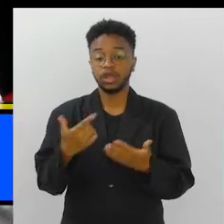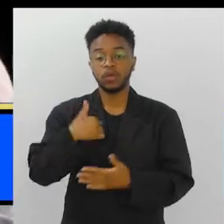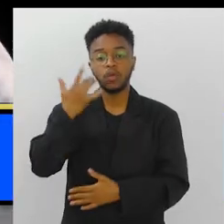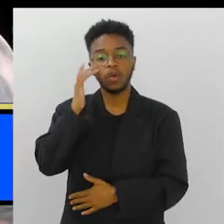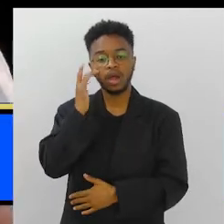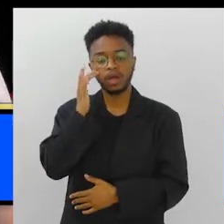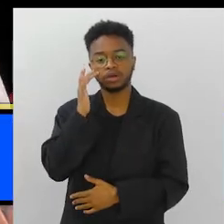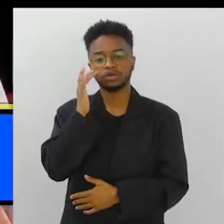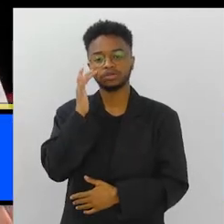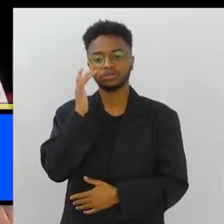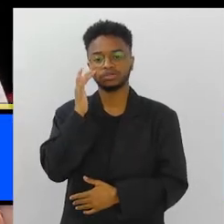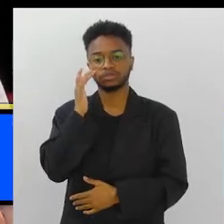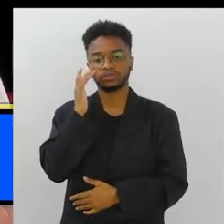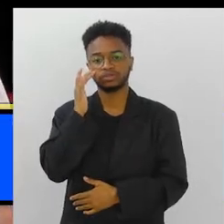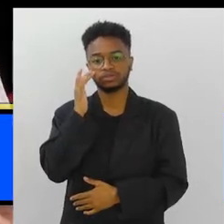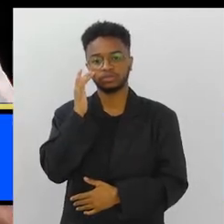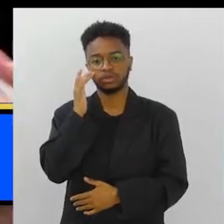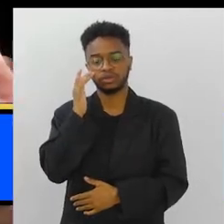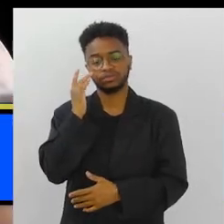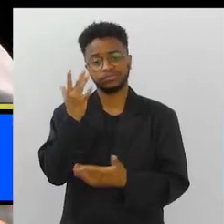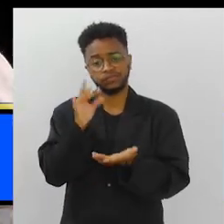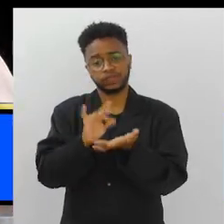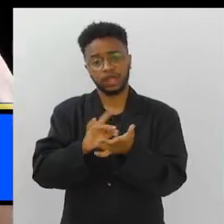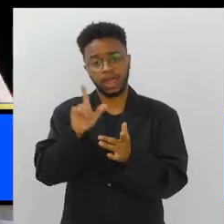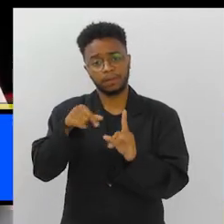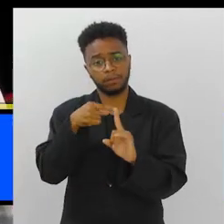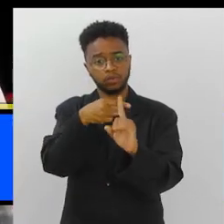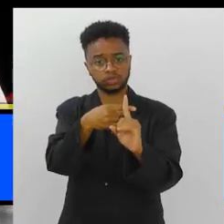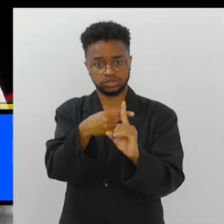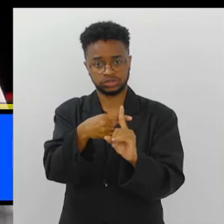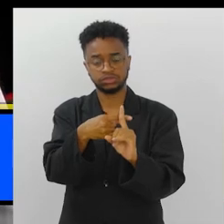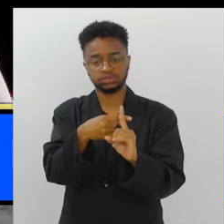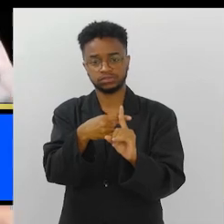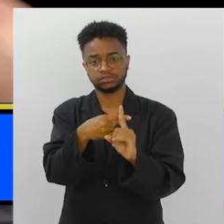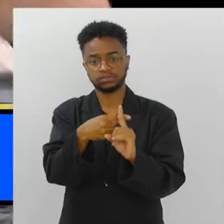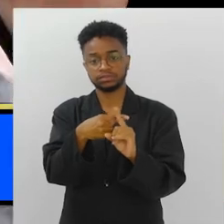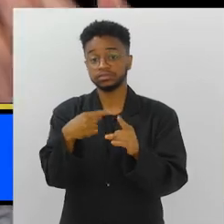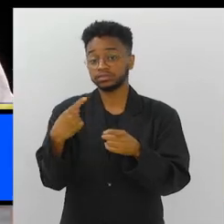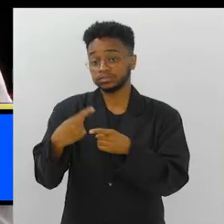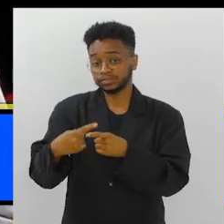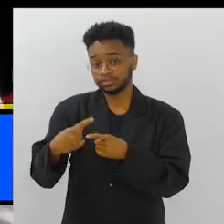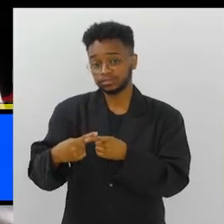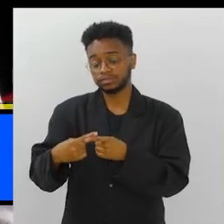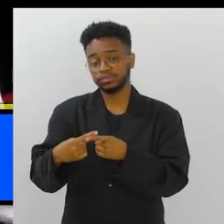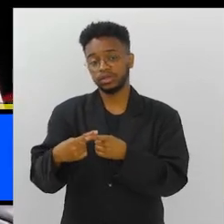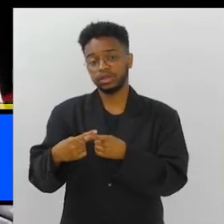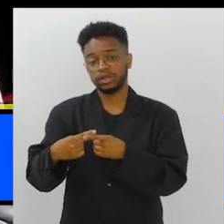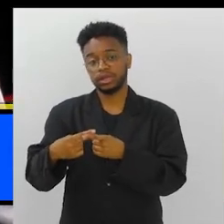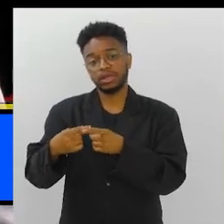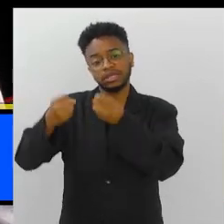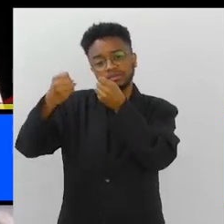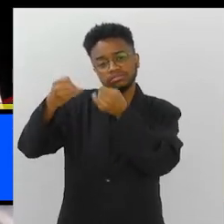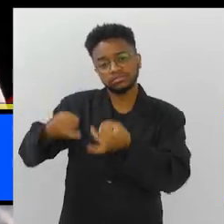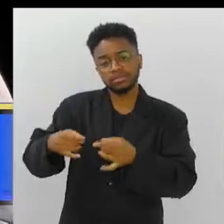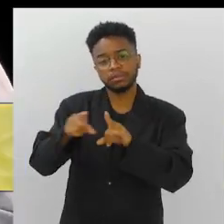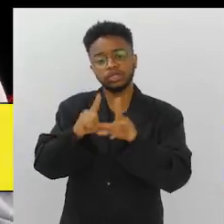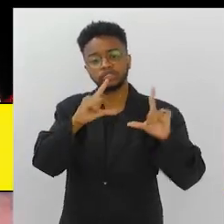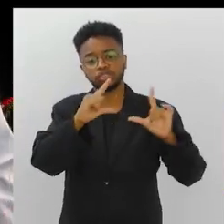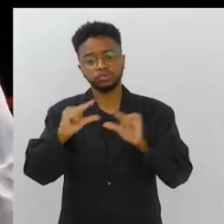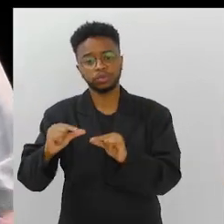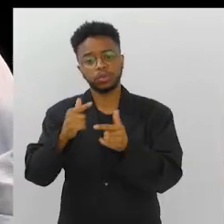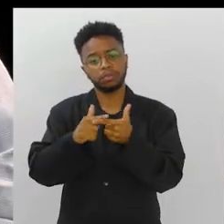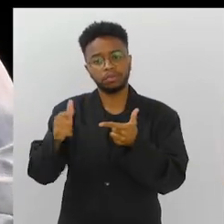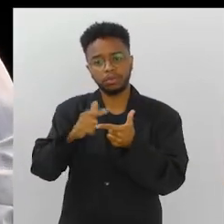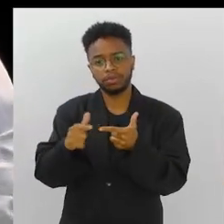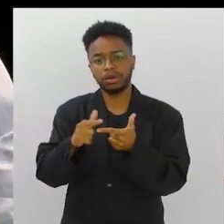Eu acho que é extremamente positivo no sentido de esclarecimento, no sentido de se reduzir